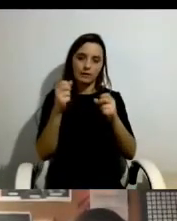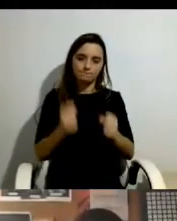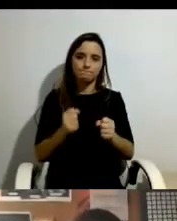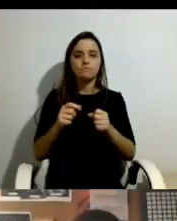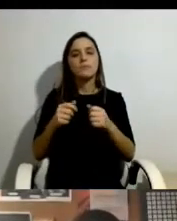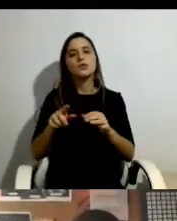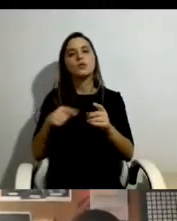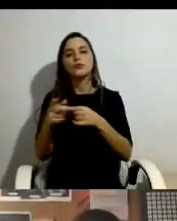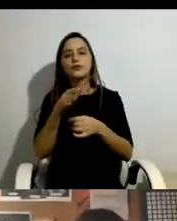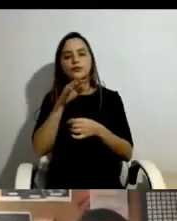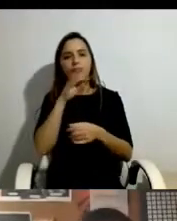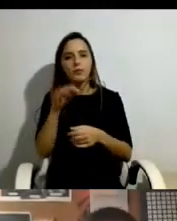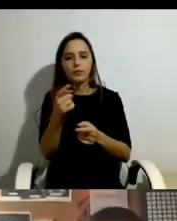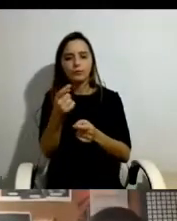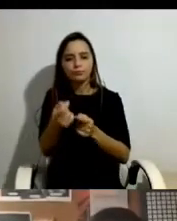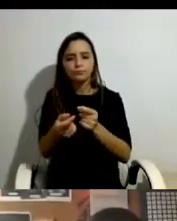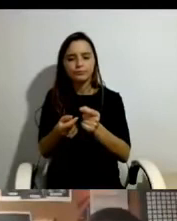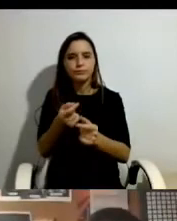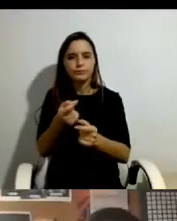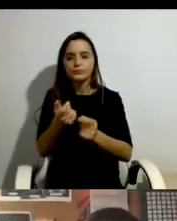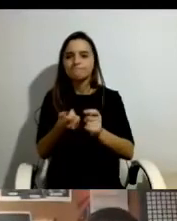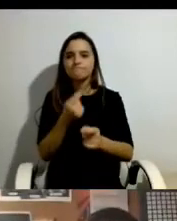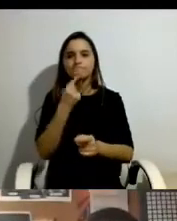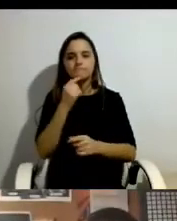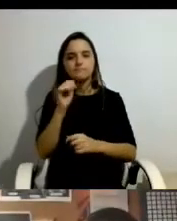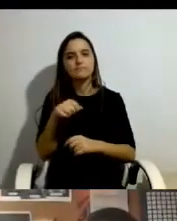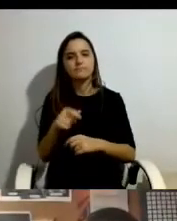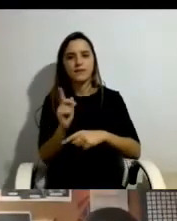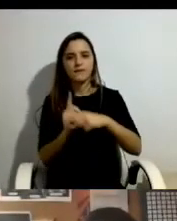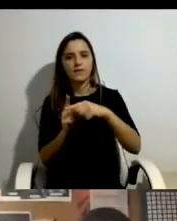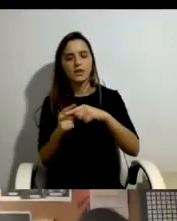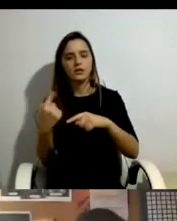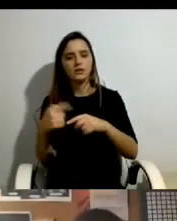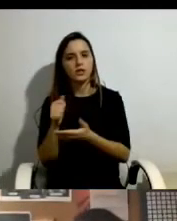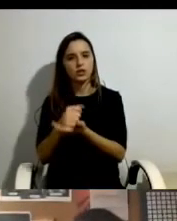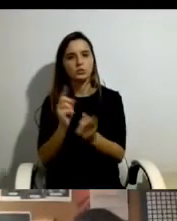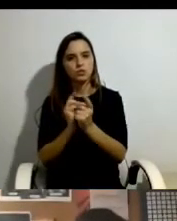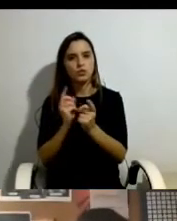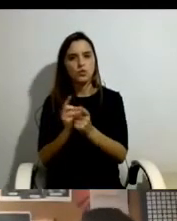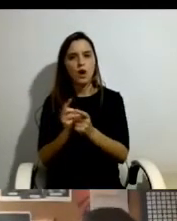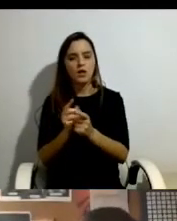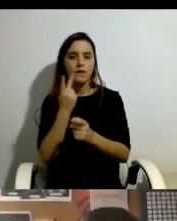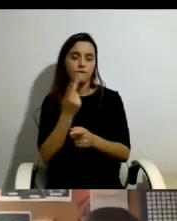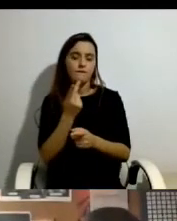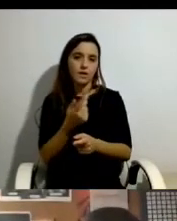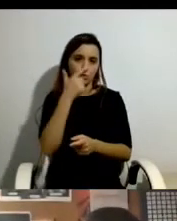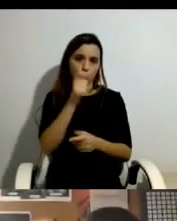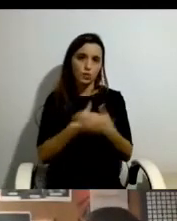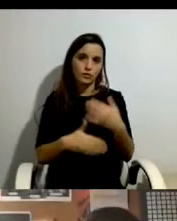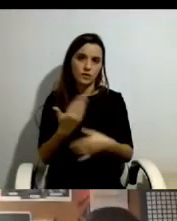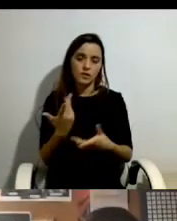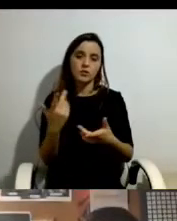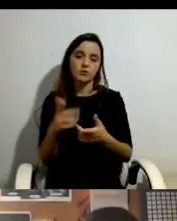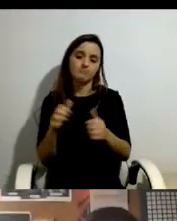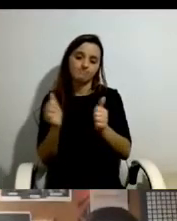perceber as vantagens da integração dos assistentes pessoais na vida da pessoa com deficiência e